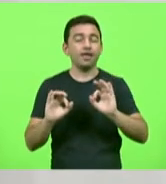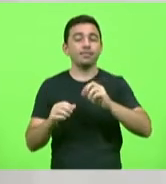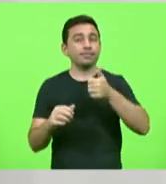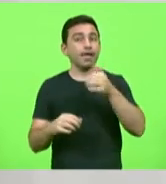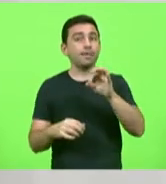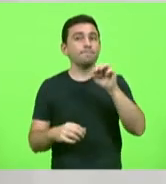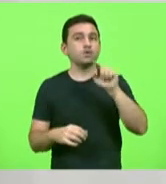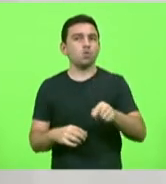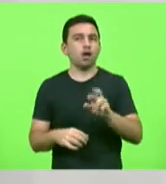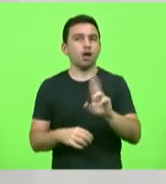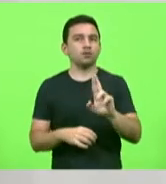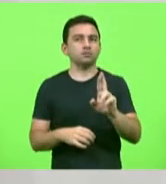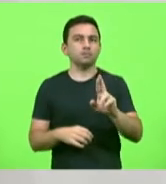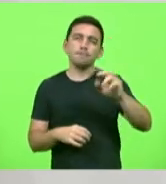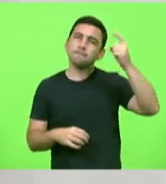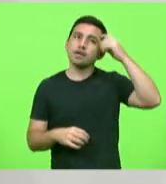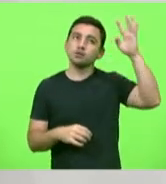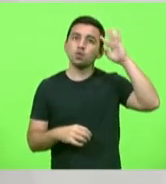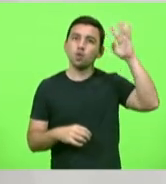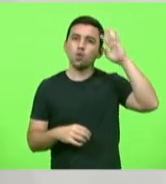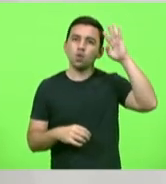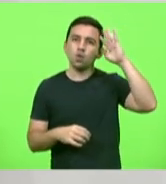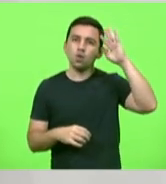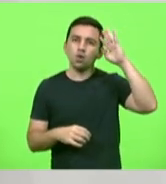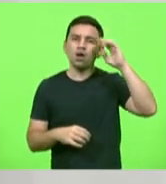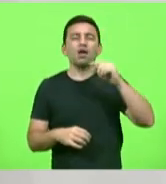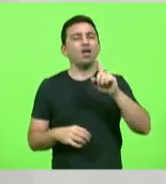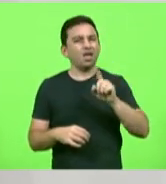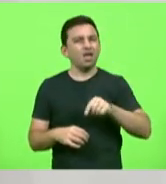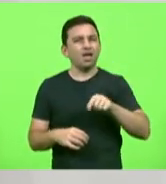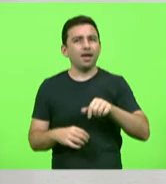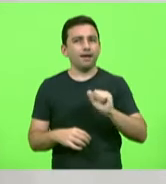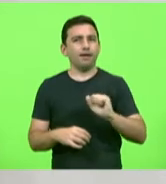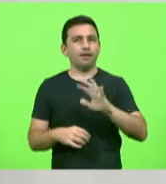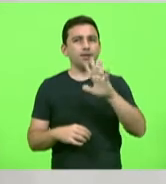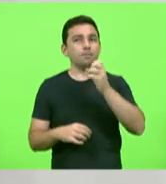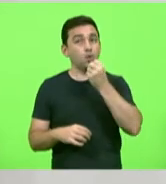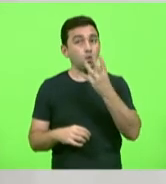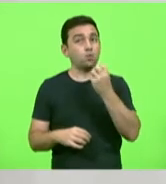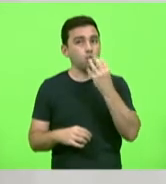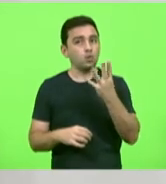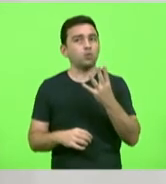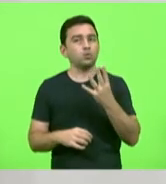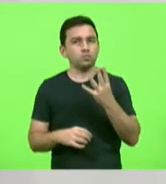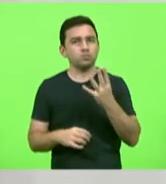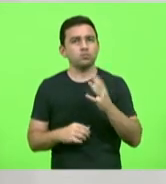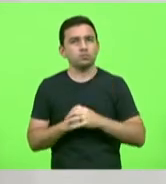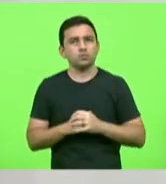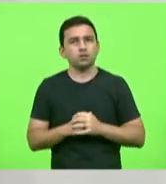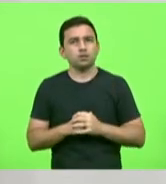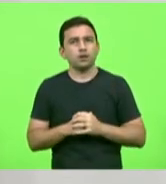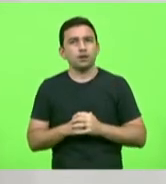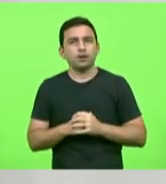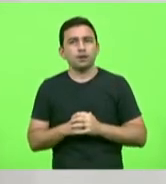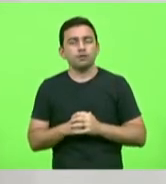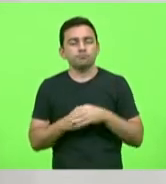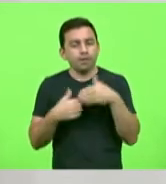o pessoal achou pouca multa mas 10 mil é bastante dinheiro bastante dinheiro então dentro do princípio da